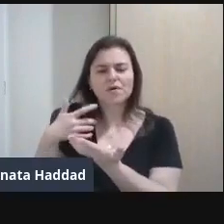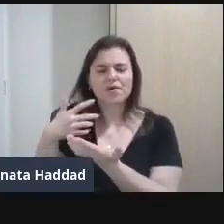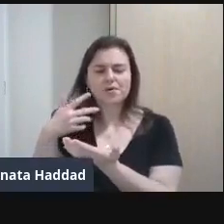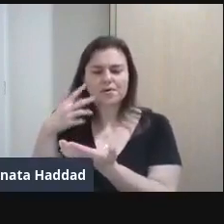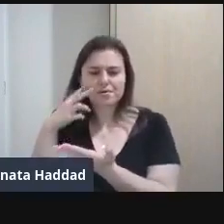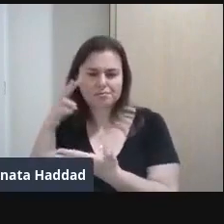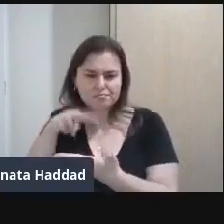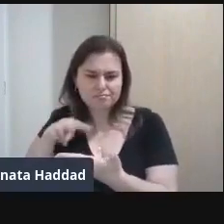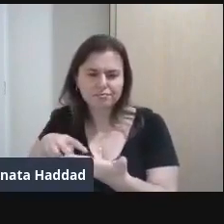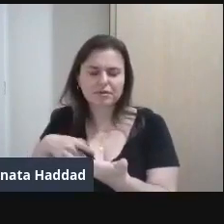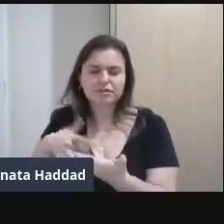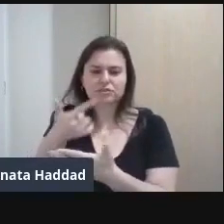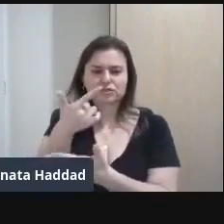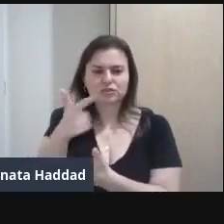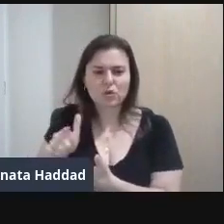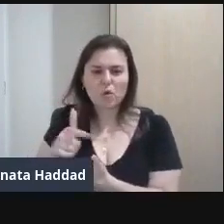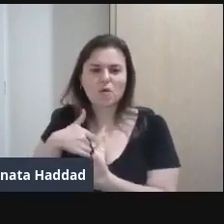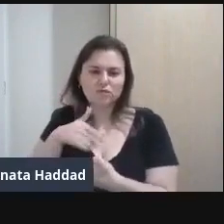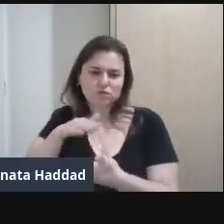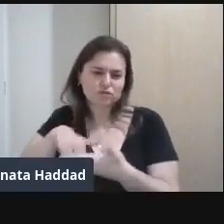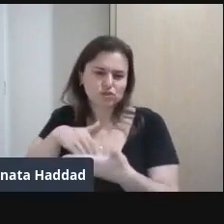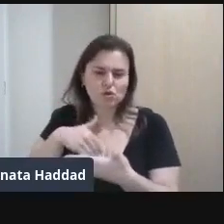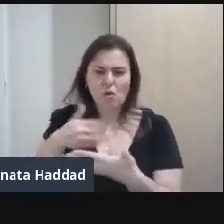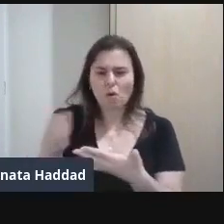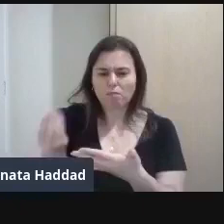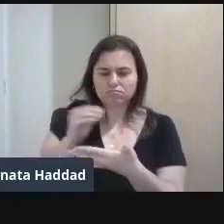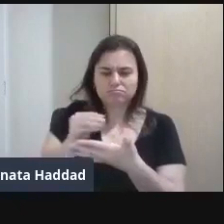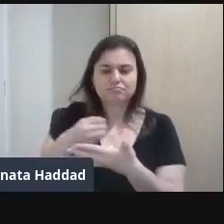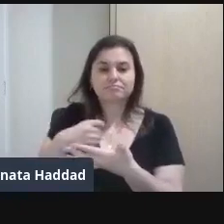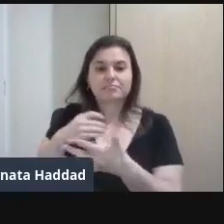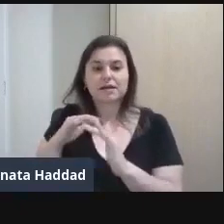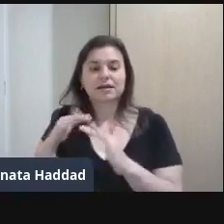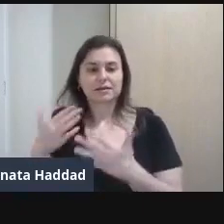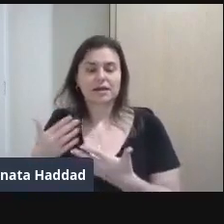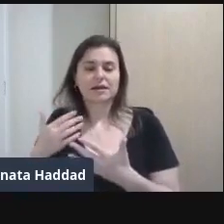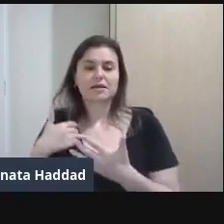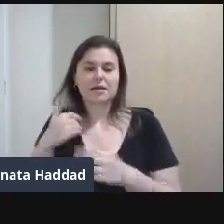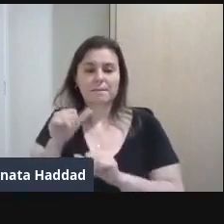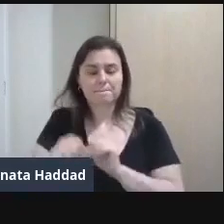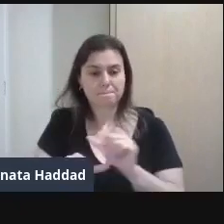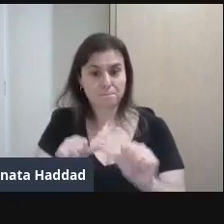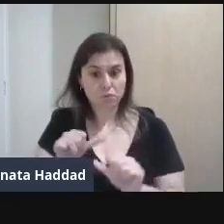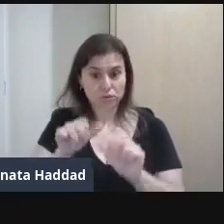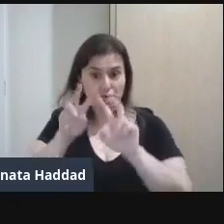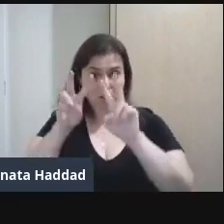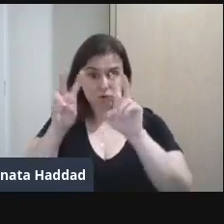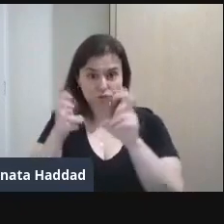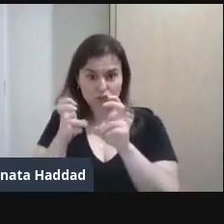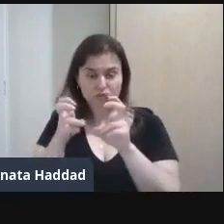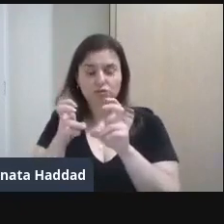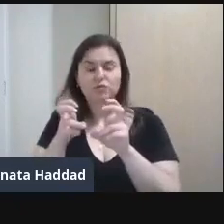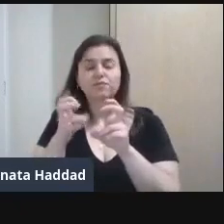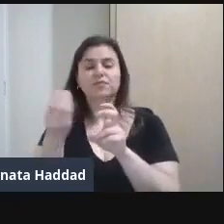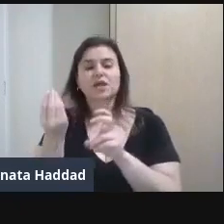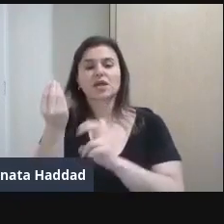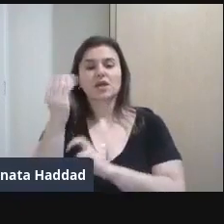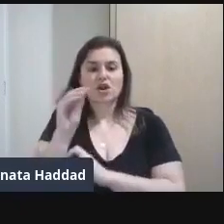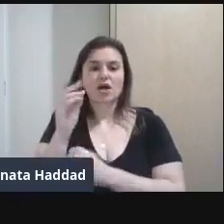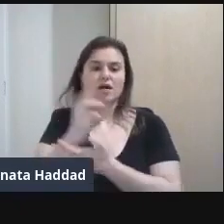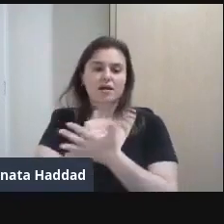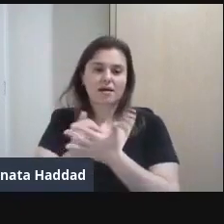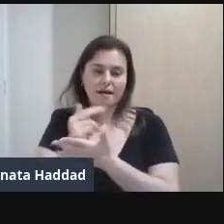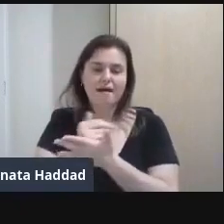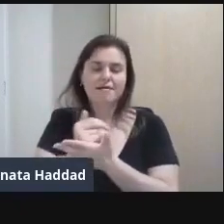Quero adicionar Quero extrair Enfim Revisita E aí Ela muda o título E vem para a arte Da palavra E da escuta